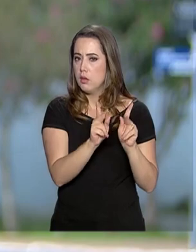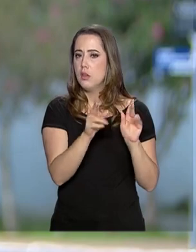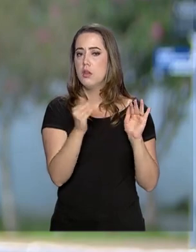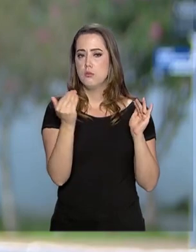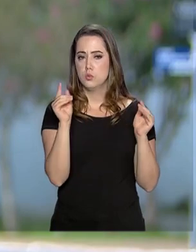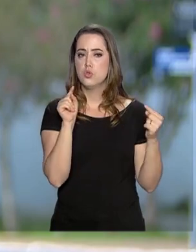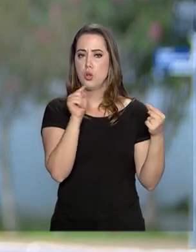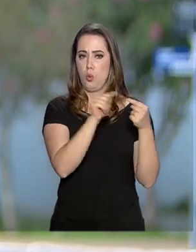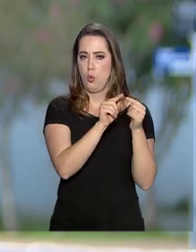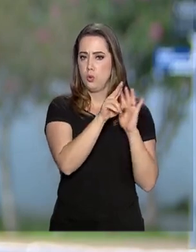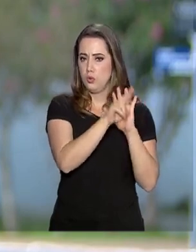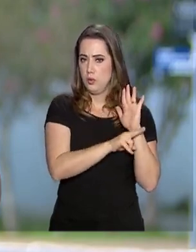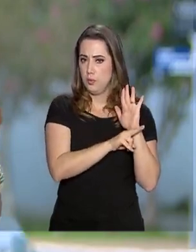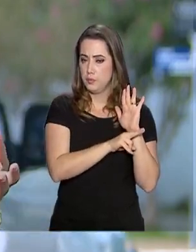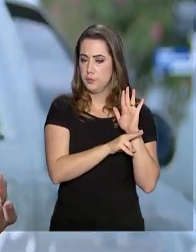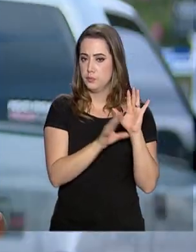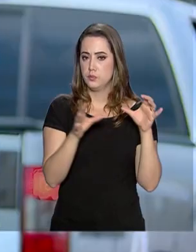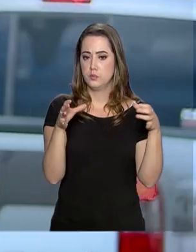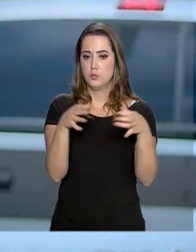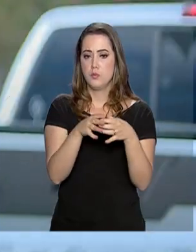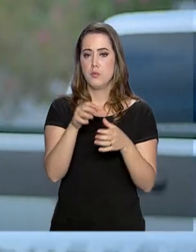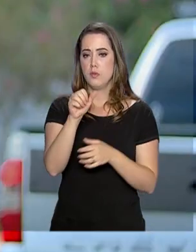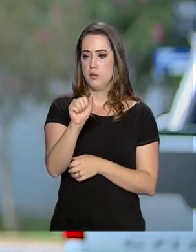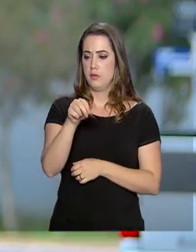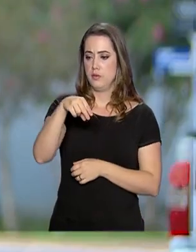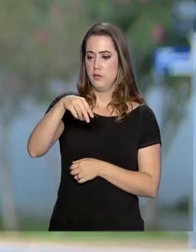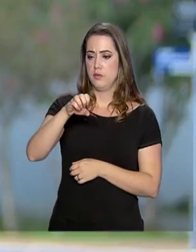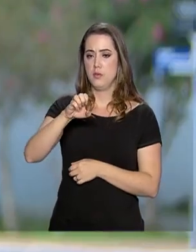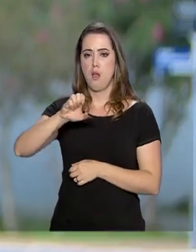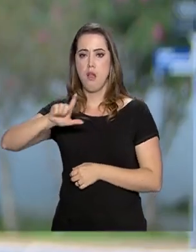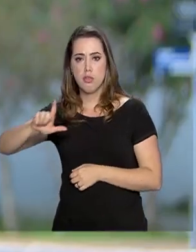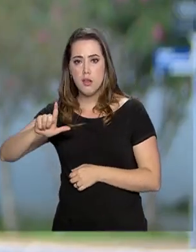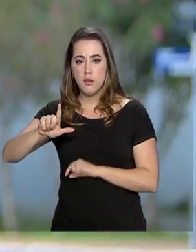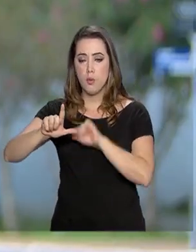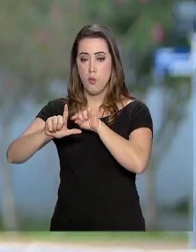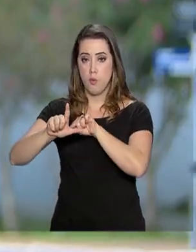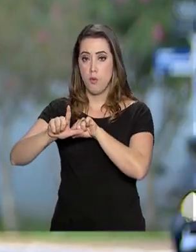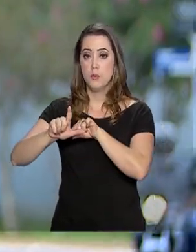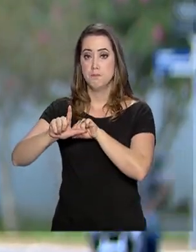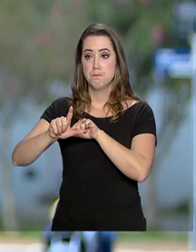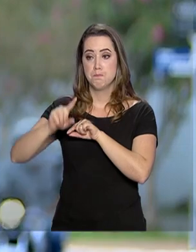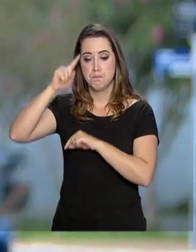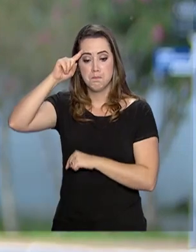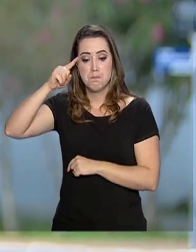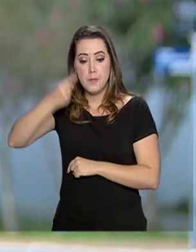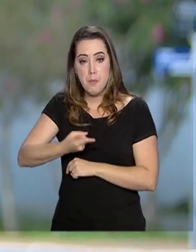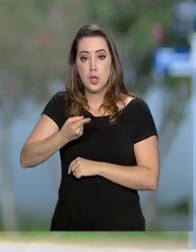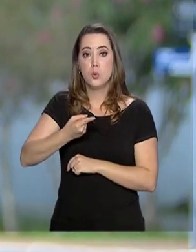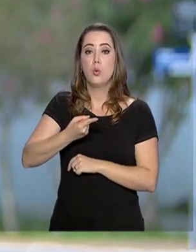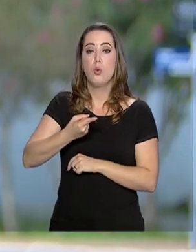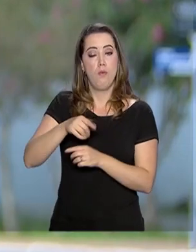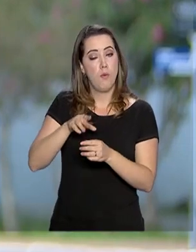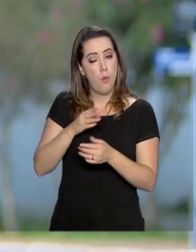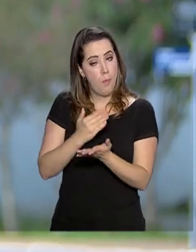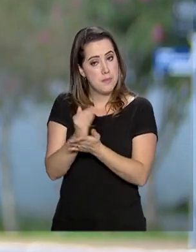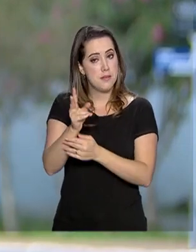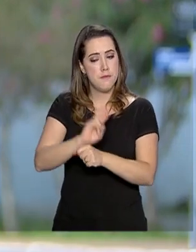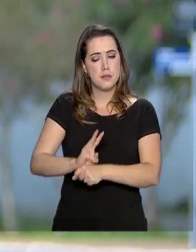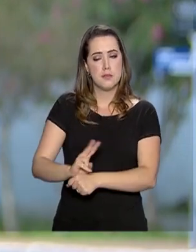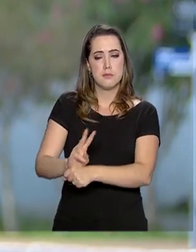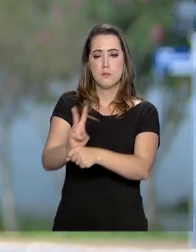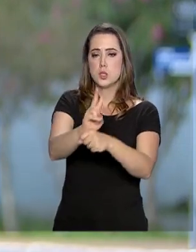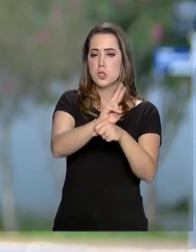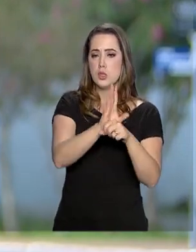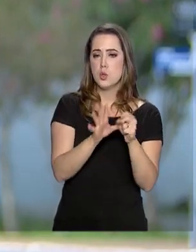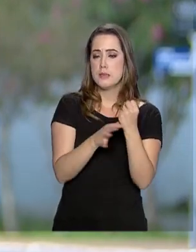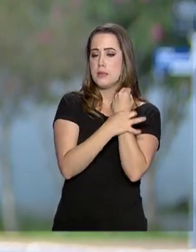normalidade. Então, as agências de fiscalização, elas receberam a sua orientação de começar essa vistoria de segurança,